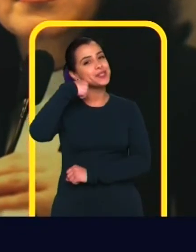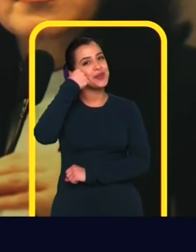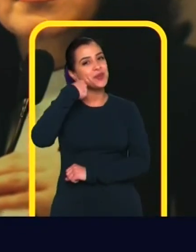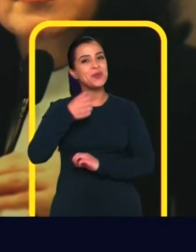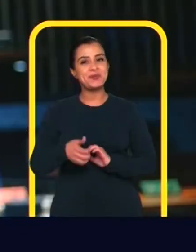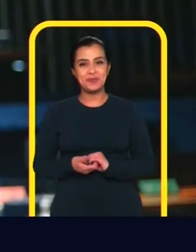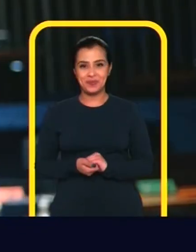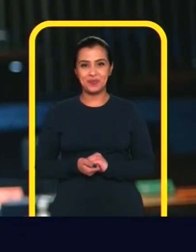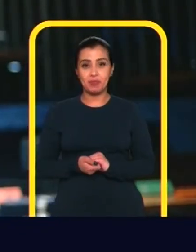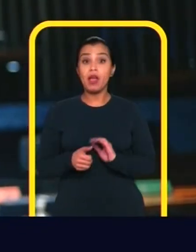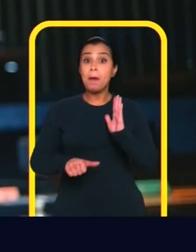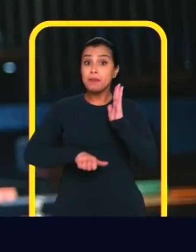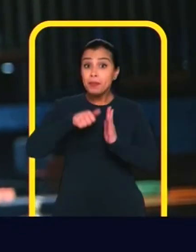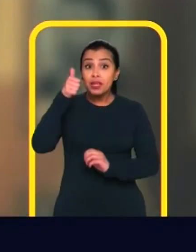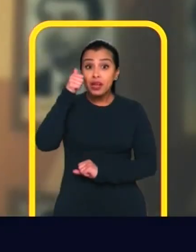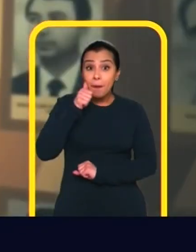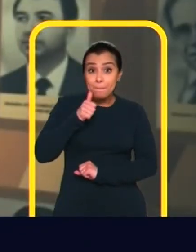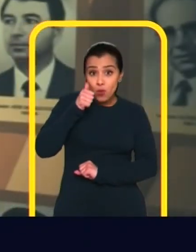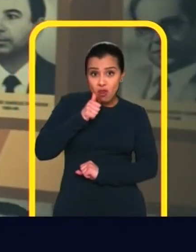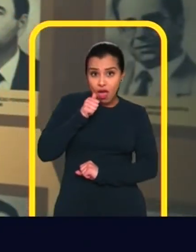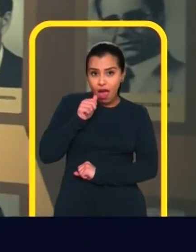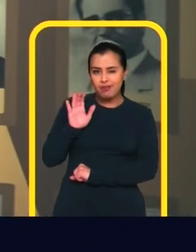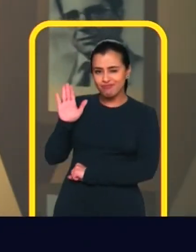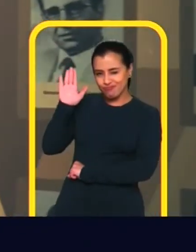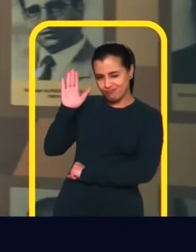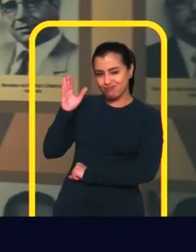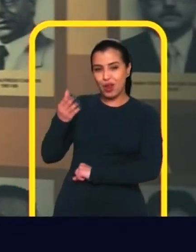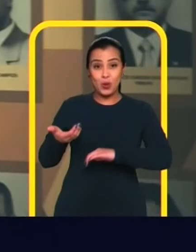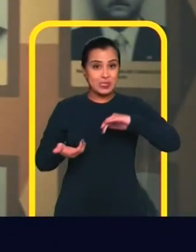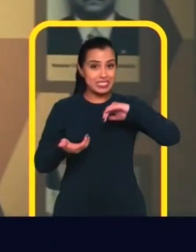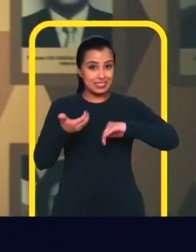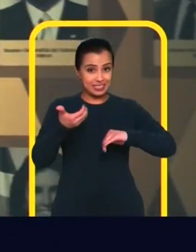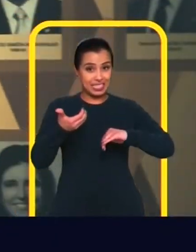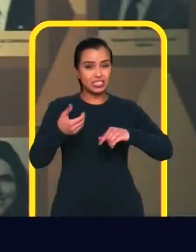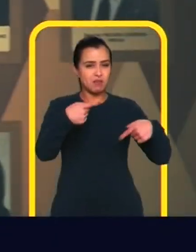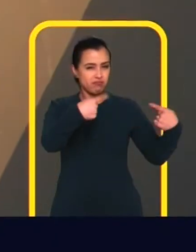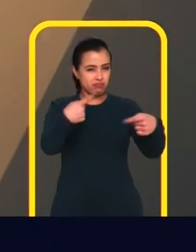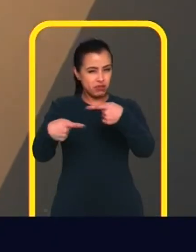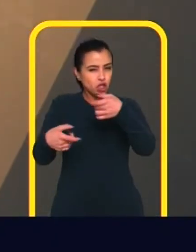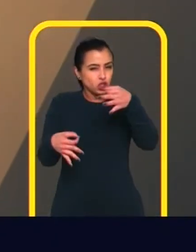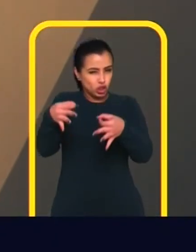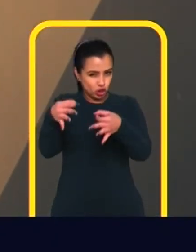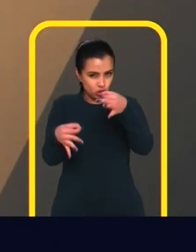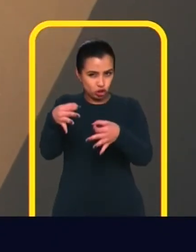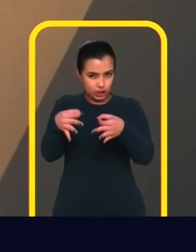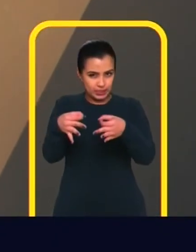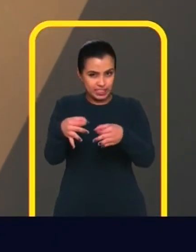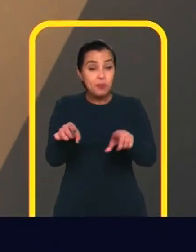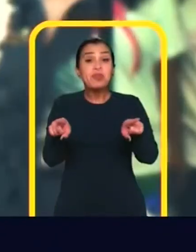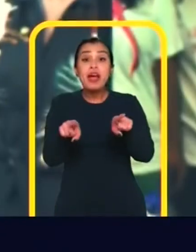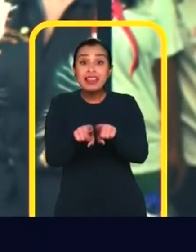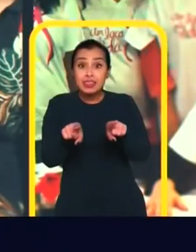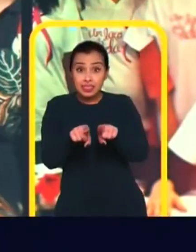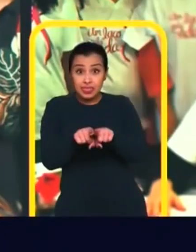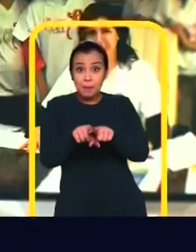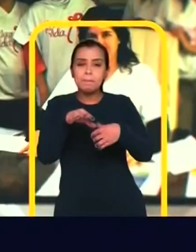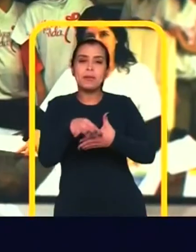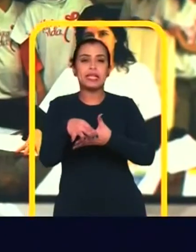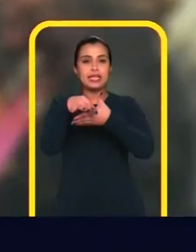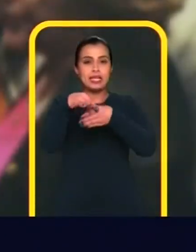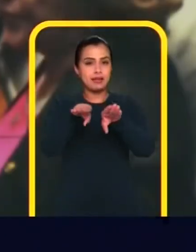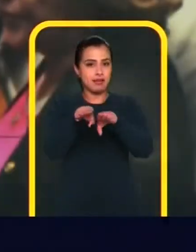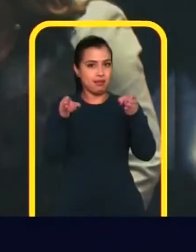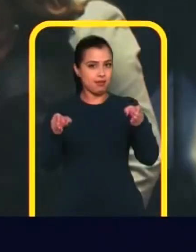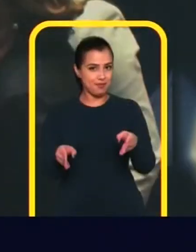república Fui a primeira mulher a presidir a comissão mais importante do Congresso Nacional Que é a Comissão de Constituição e Justiça Fui líder da